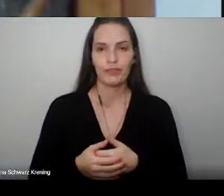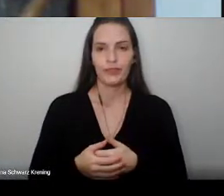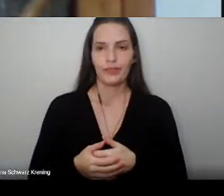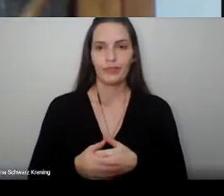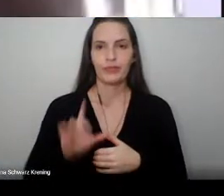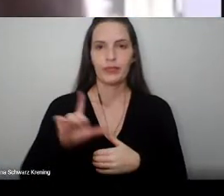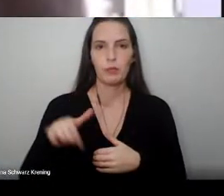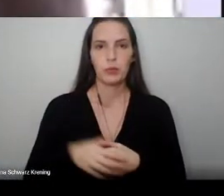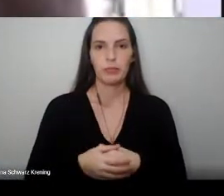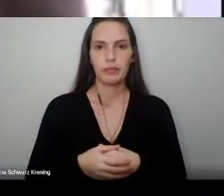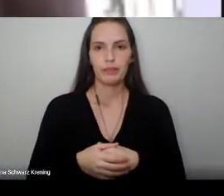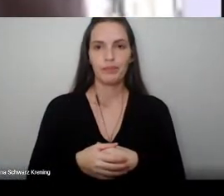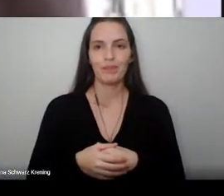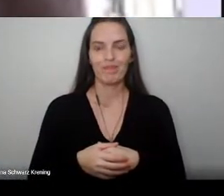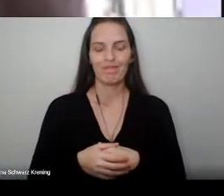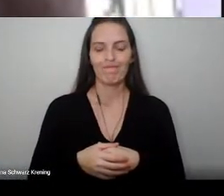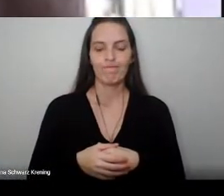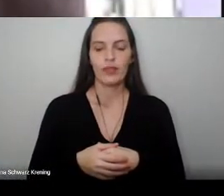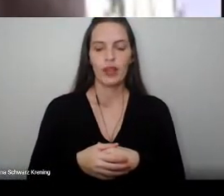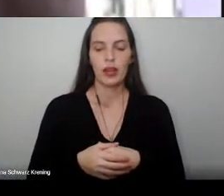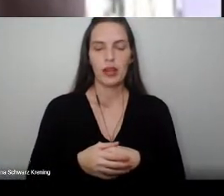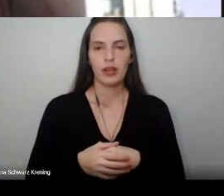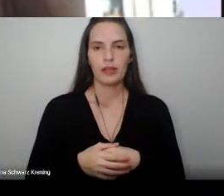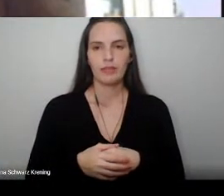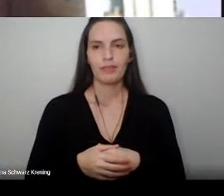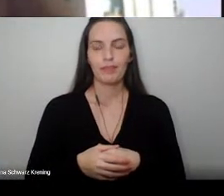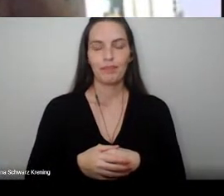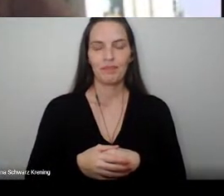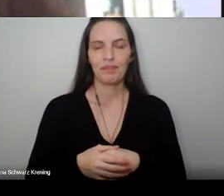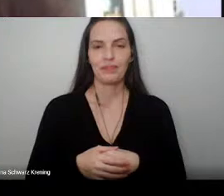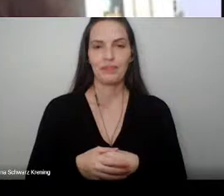Amanda Carolina Aguiar Weigert.